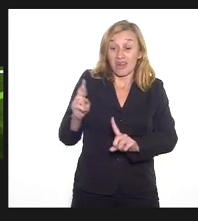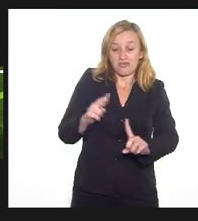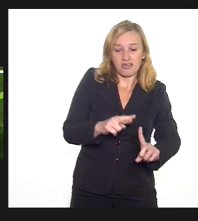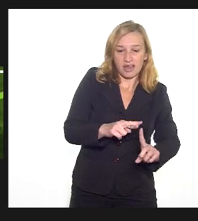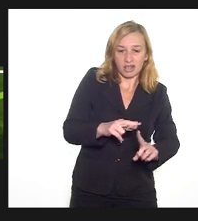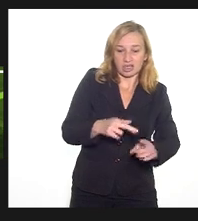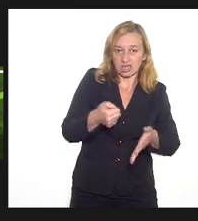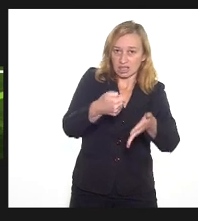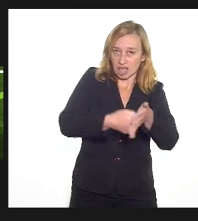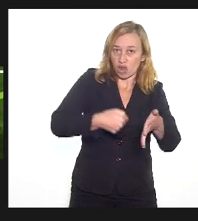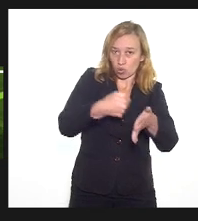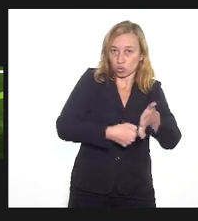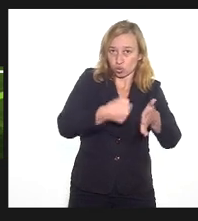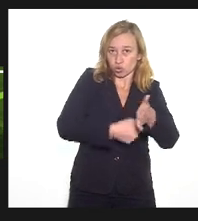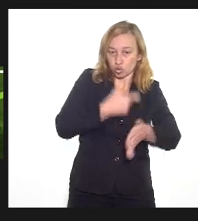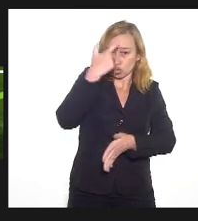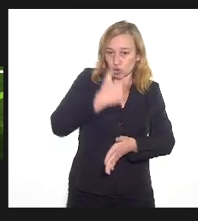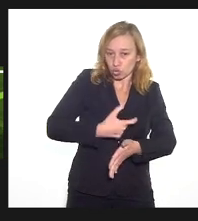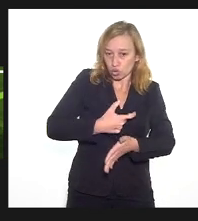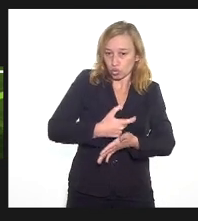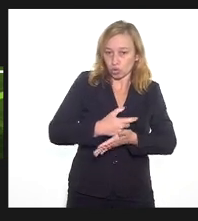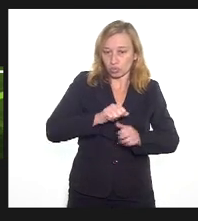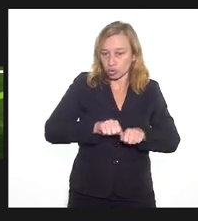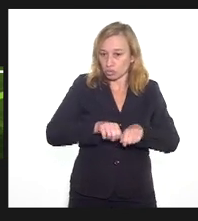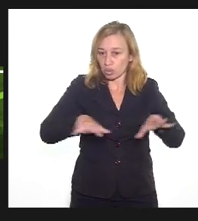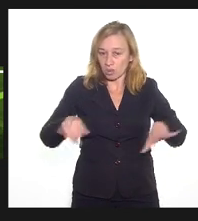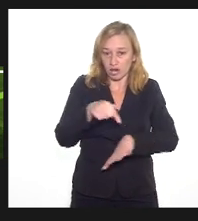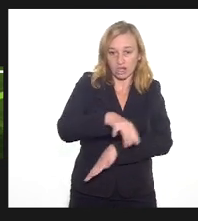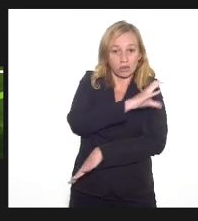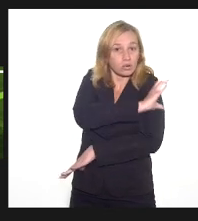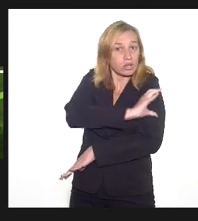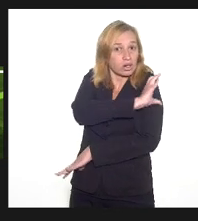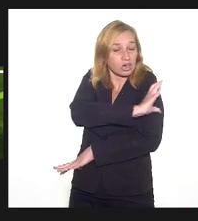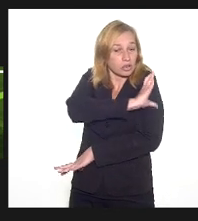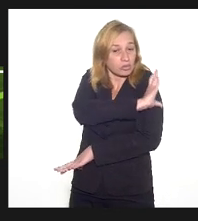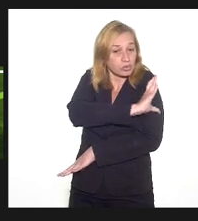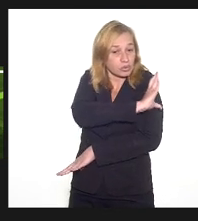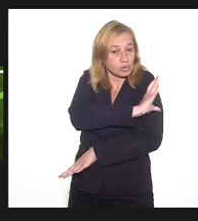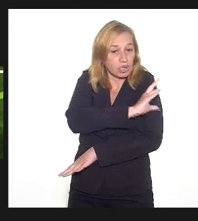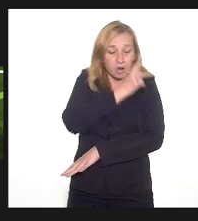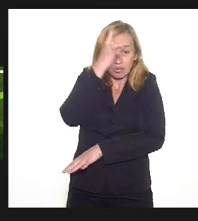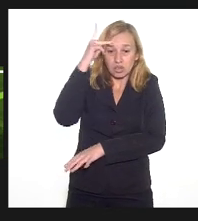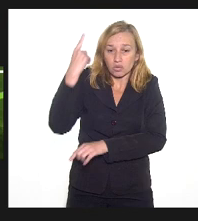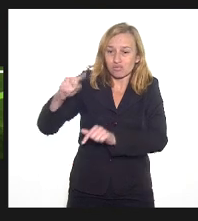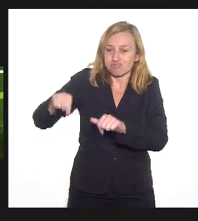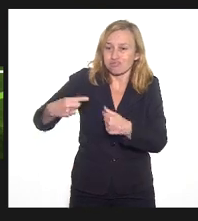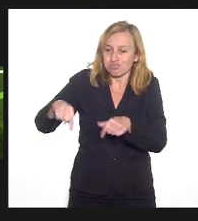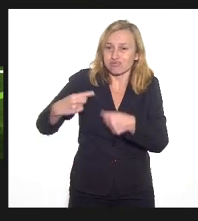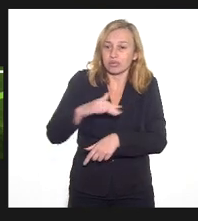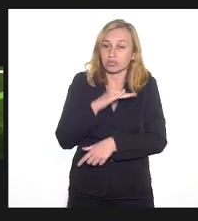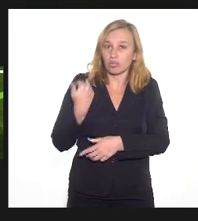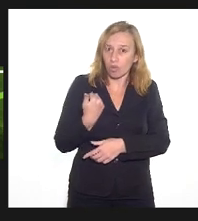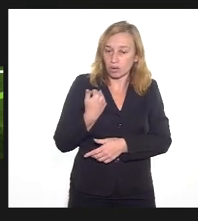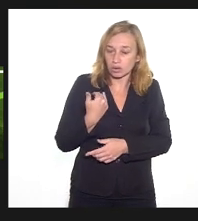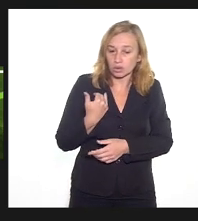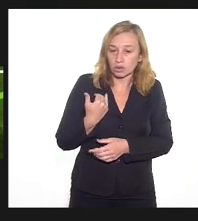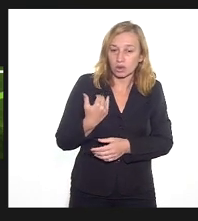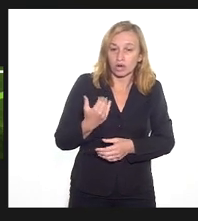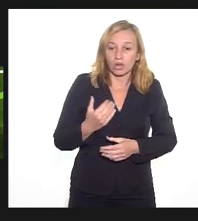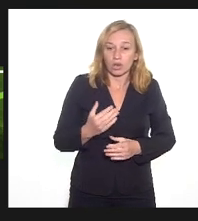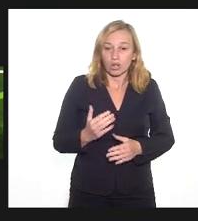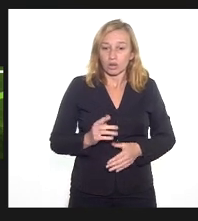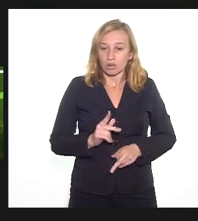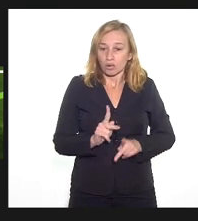nessa luta. Espalhou áudios aqui em campos a vida inteira com as pessoas me ameaçando. O povo de santo